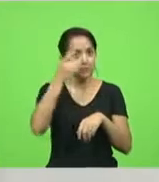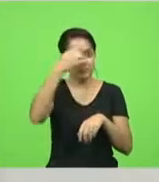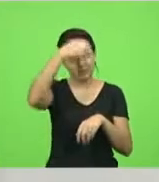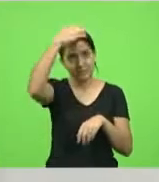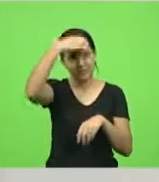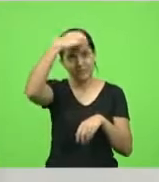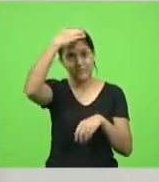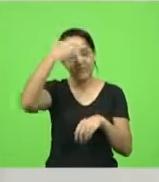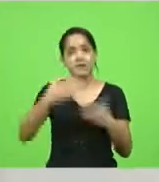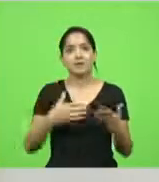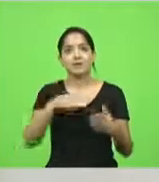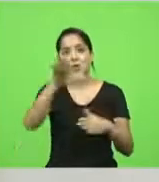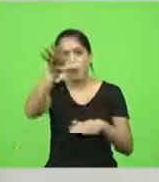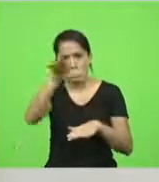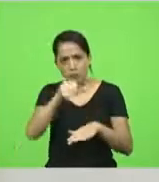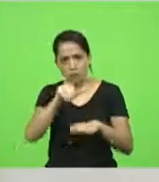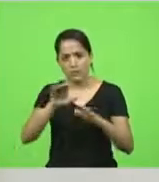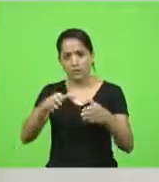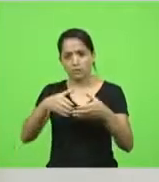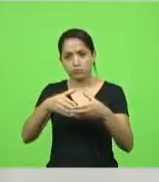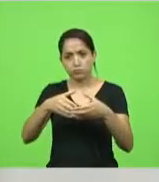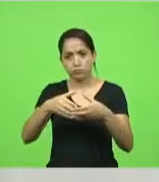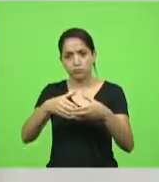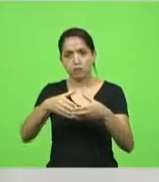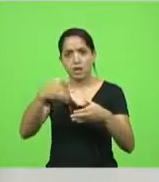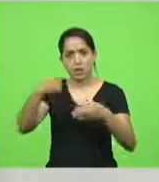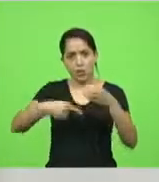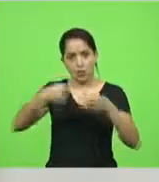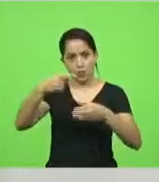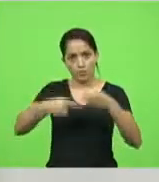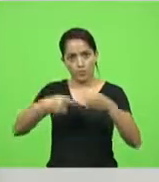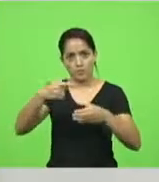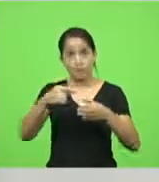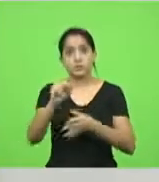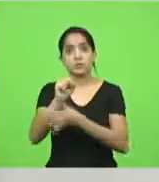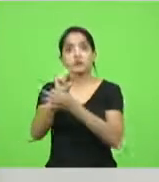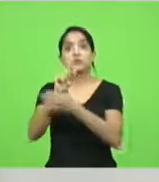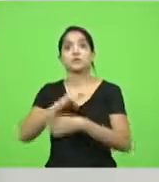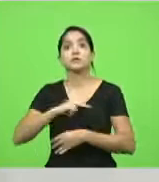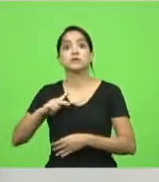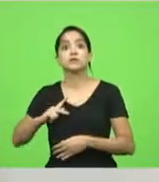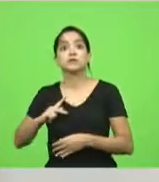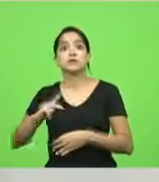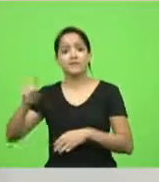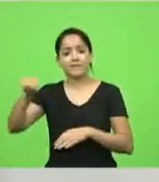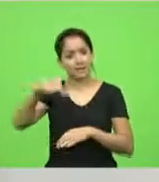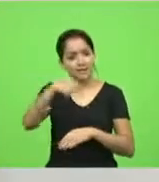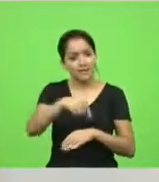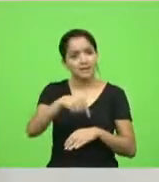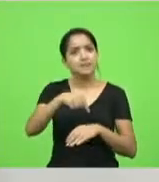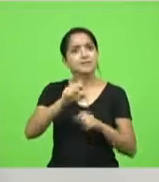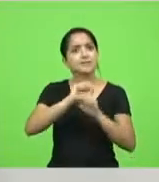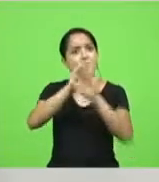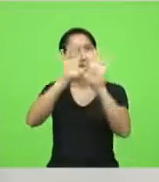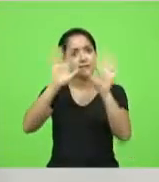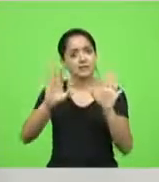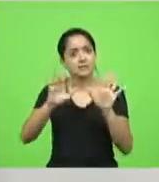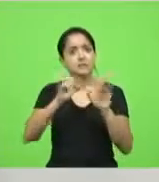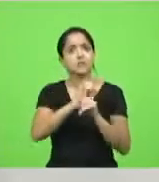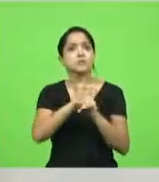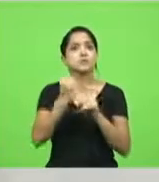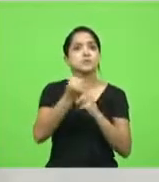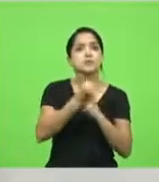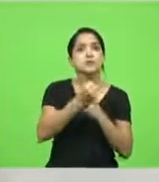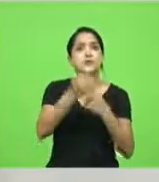para convocar o comando à comissão de segurança pública e que venha esclarecer aqui, não para nós, para a sociedade, o